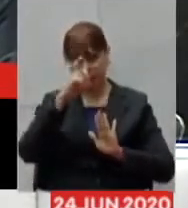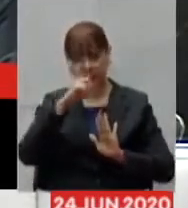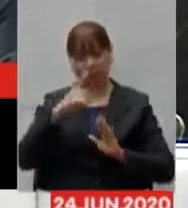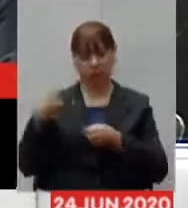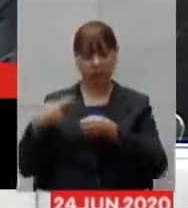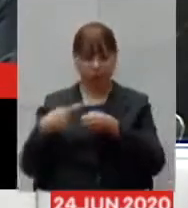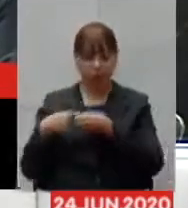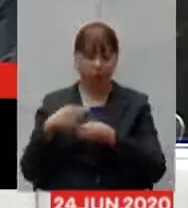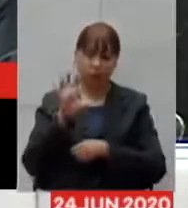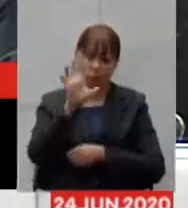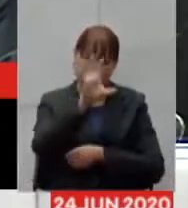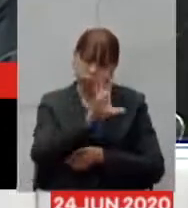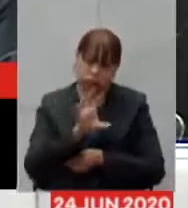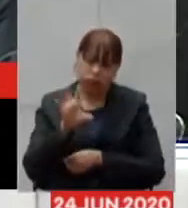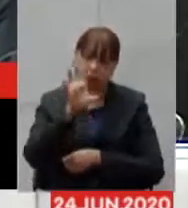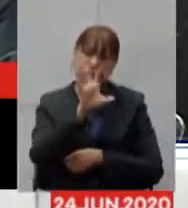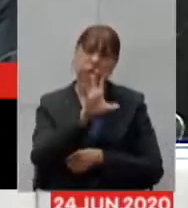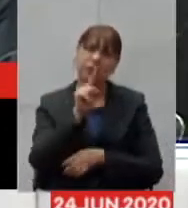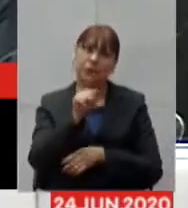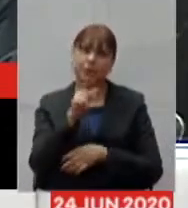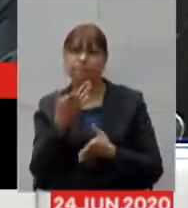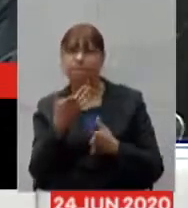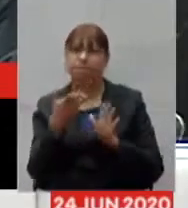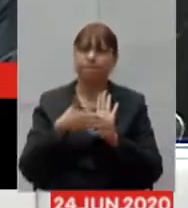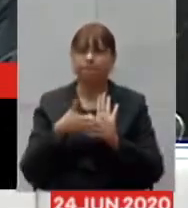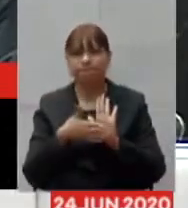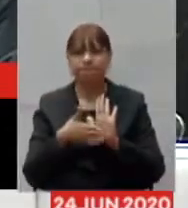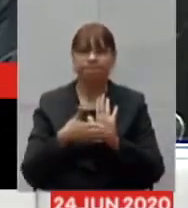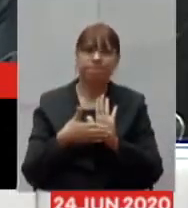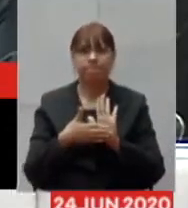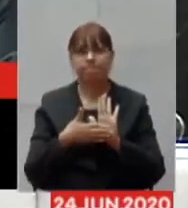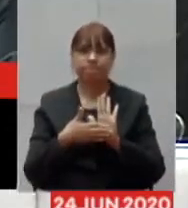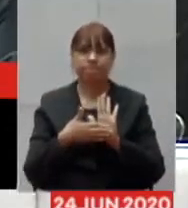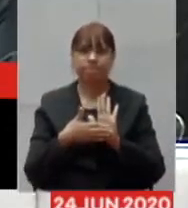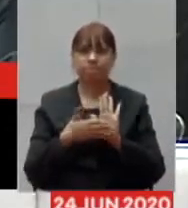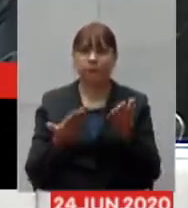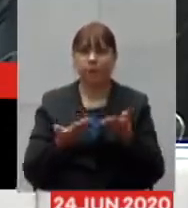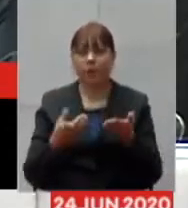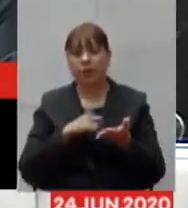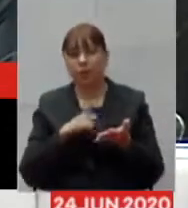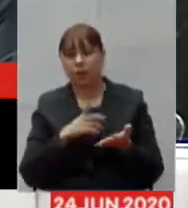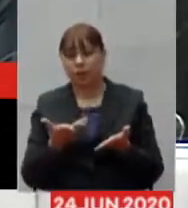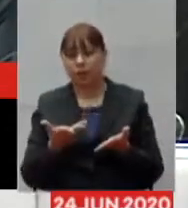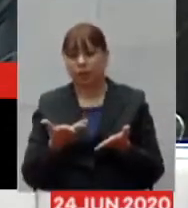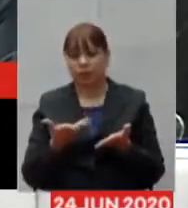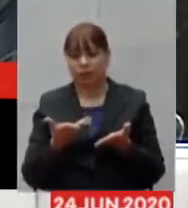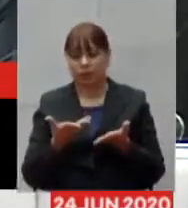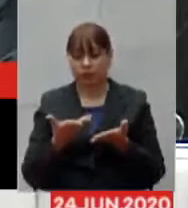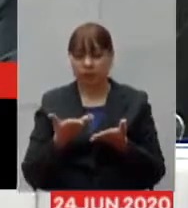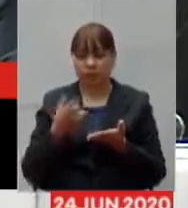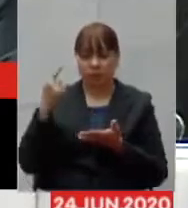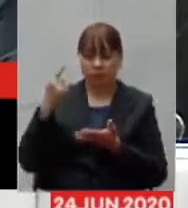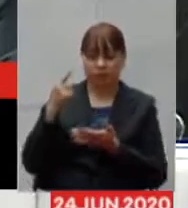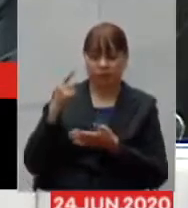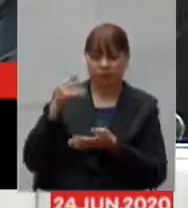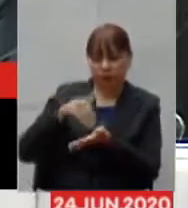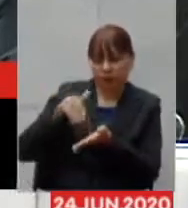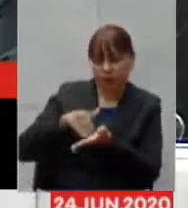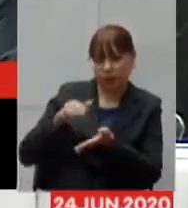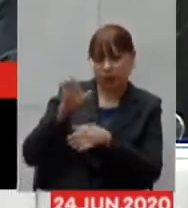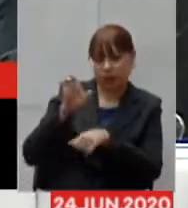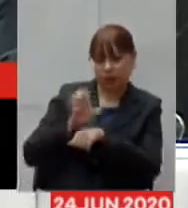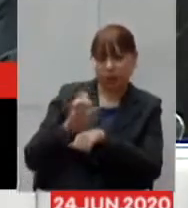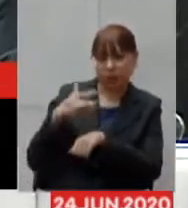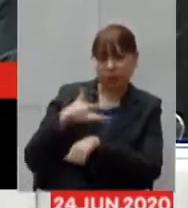regiões do estado essas propostas em relação ao que nós temos do ponto de vista da secretaria estadual de saúde